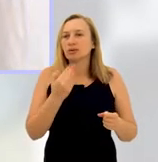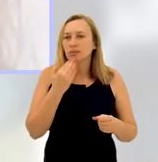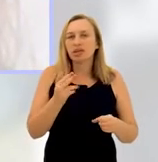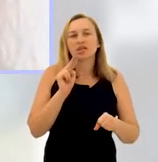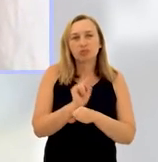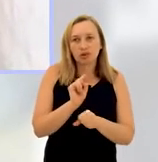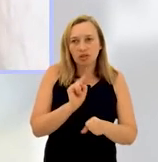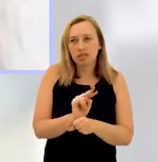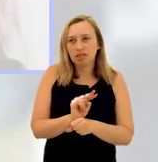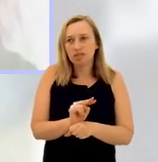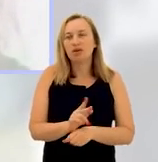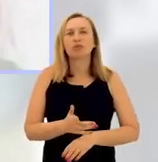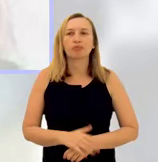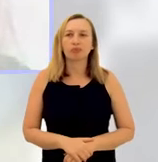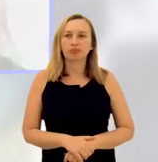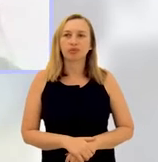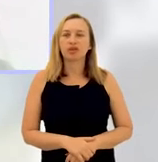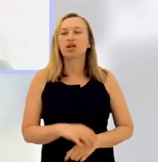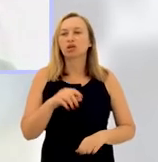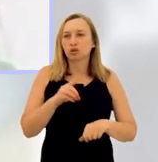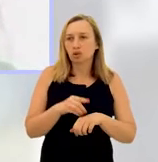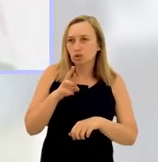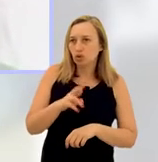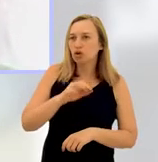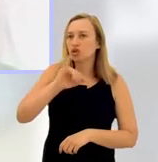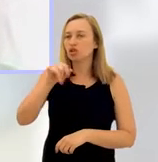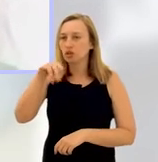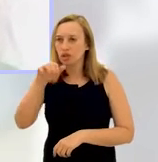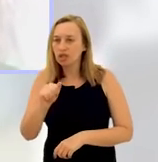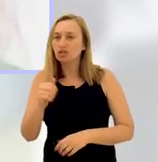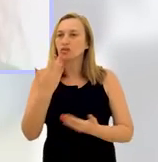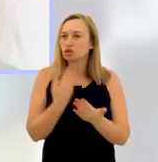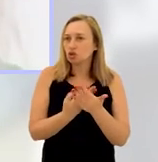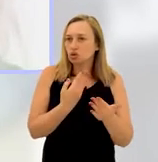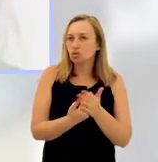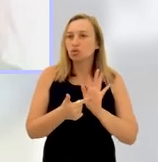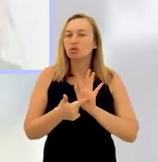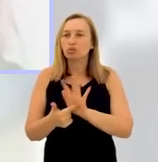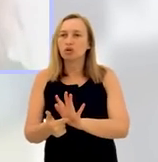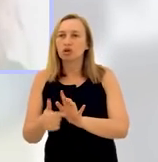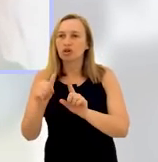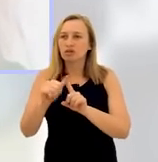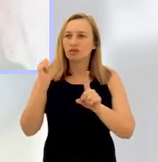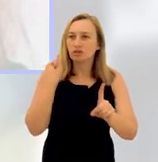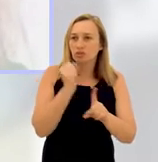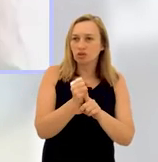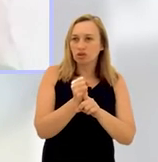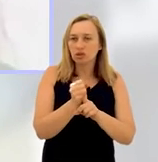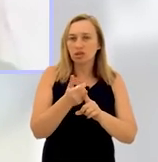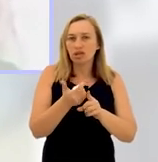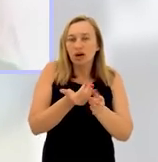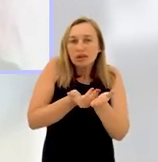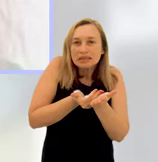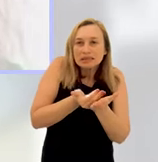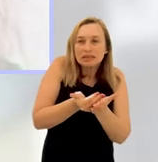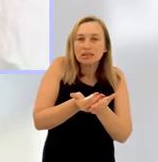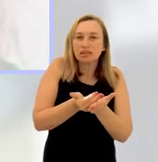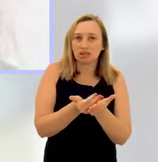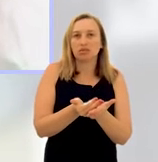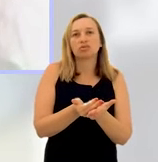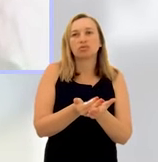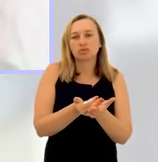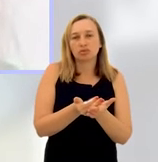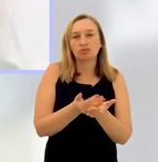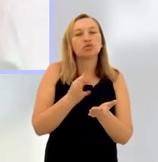medida protetiva. Como também muito bem falou a doutora Juliana, os estudos mostram que o feminicídio é a ponta de um